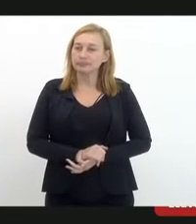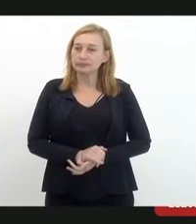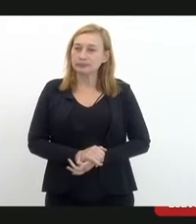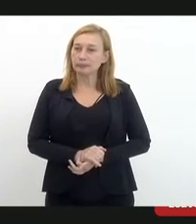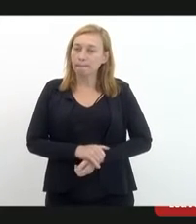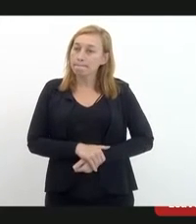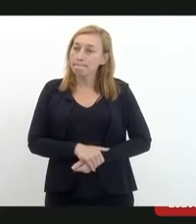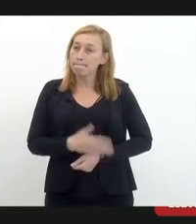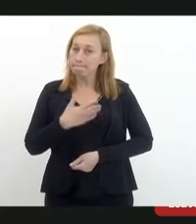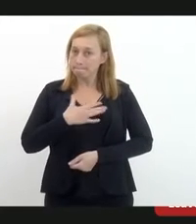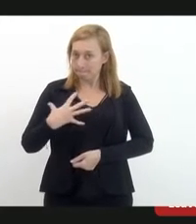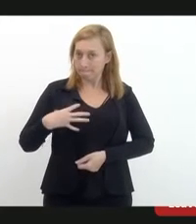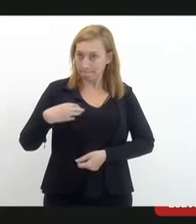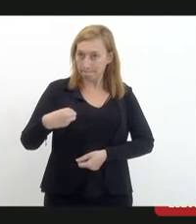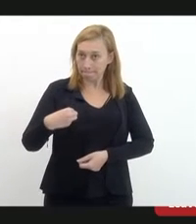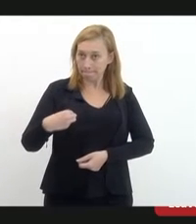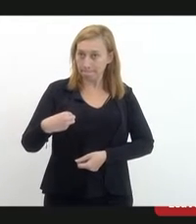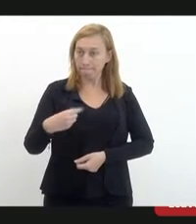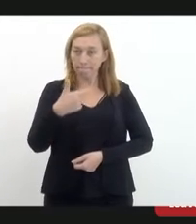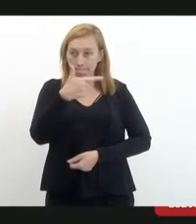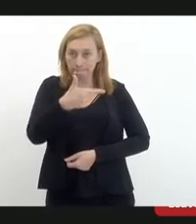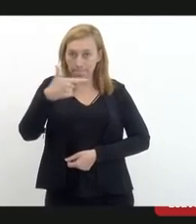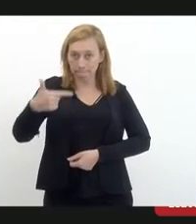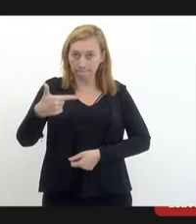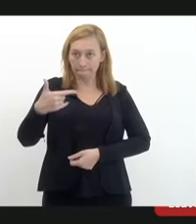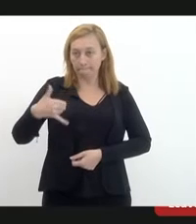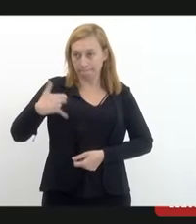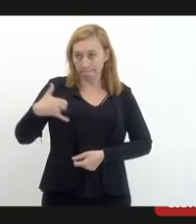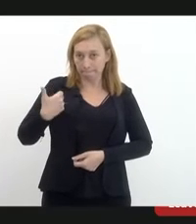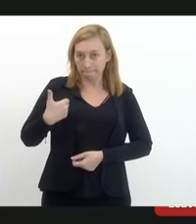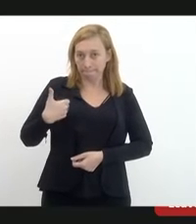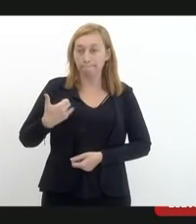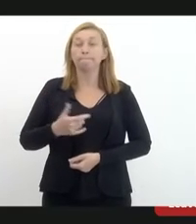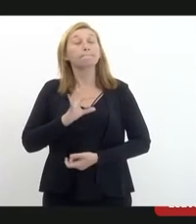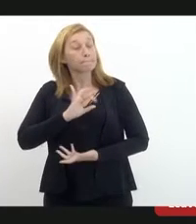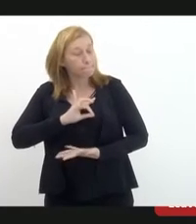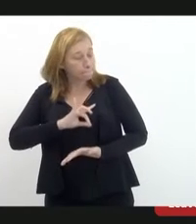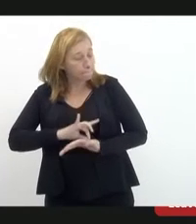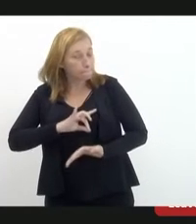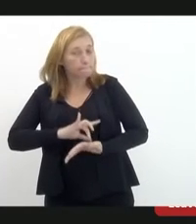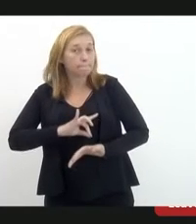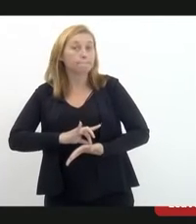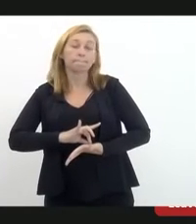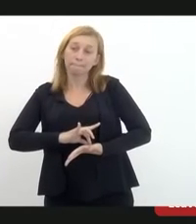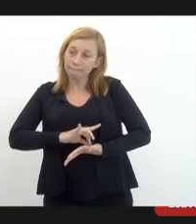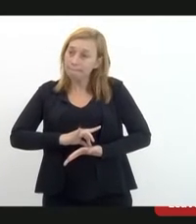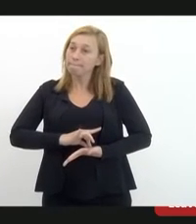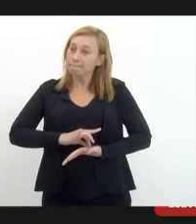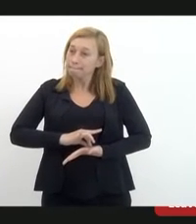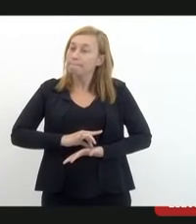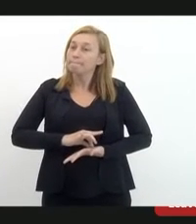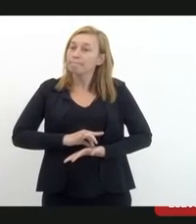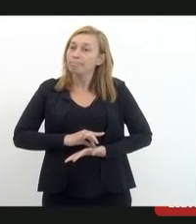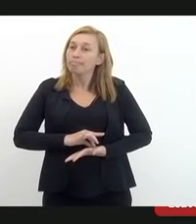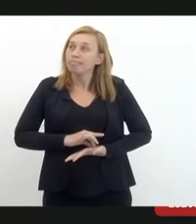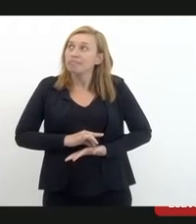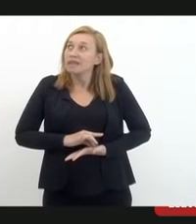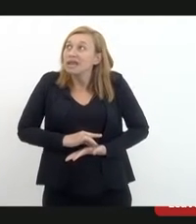o meu filho tem 22 anos e, realmente, é uma coisa assim, que